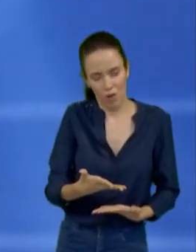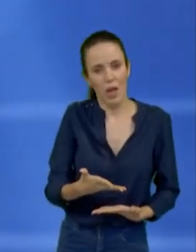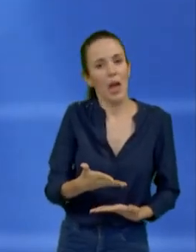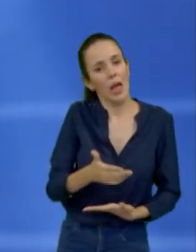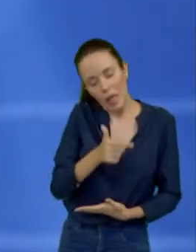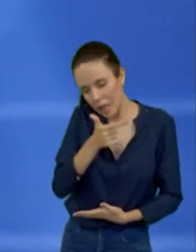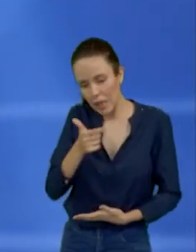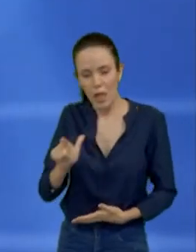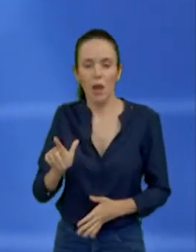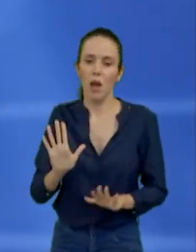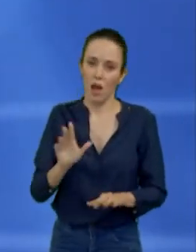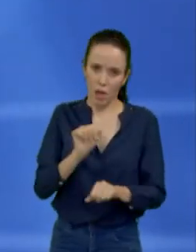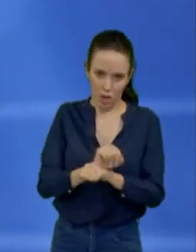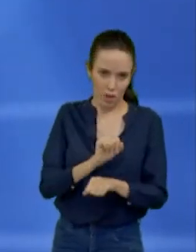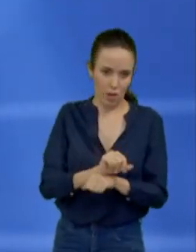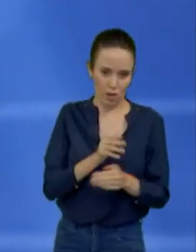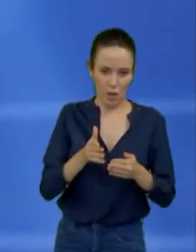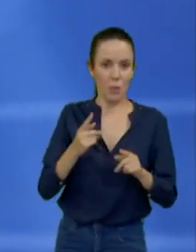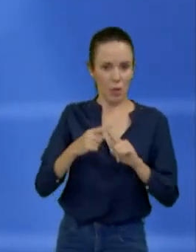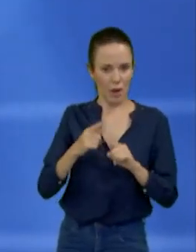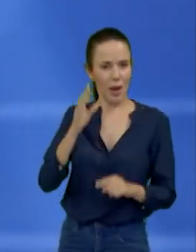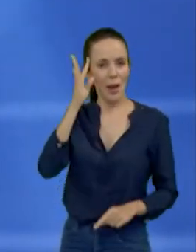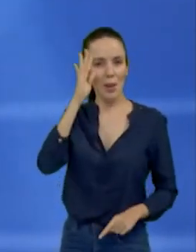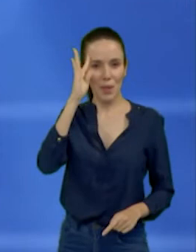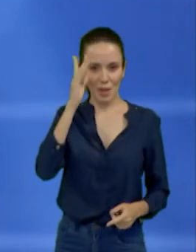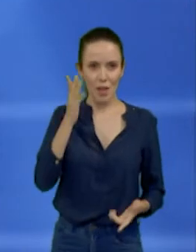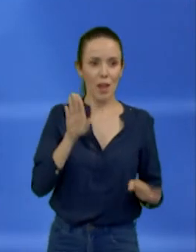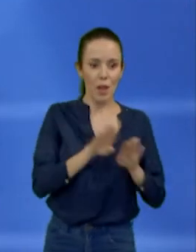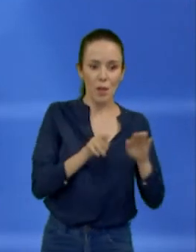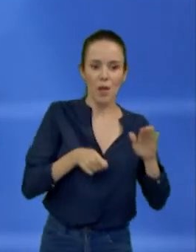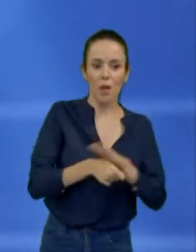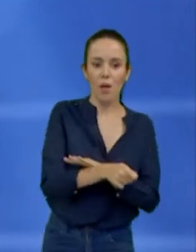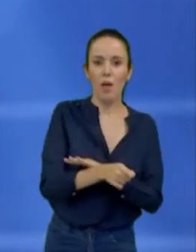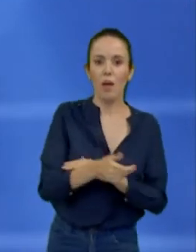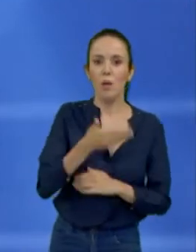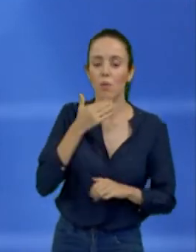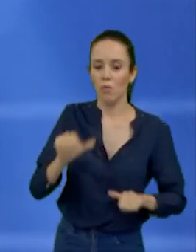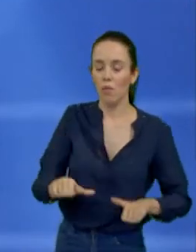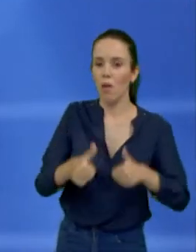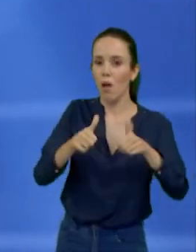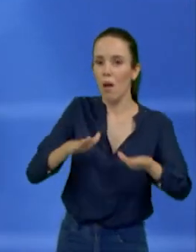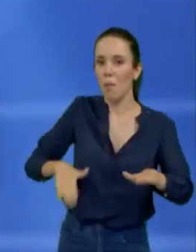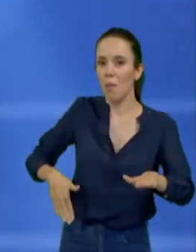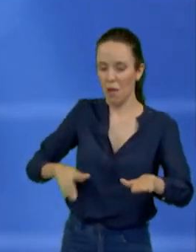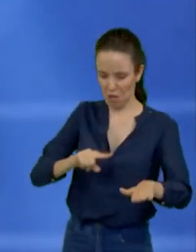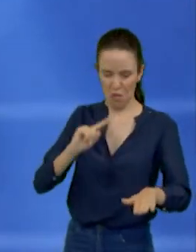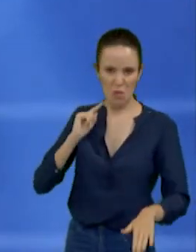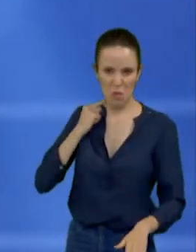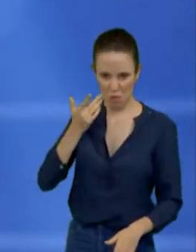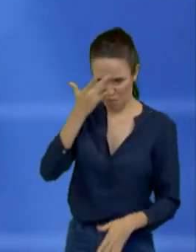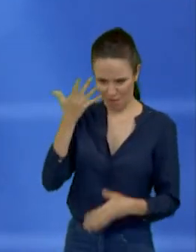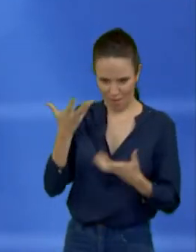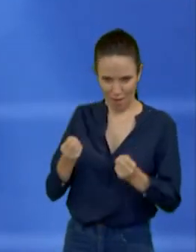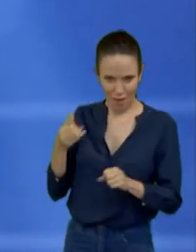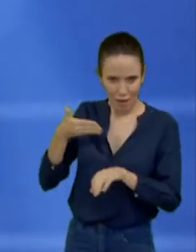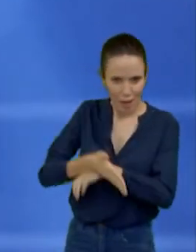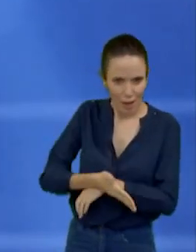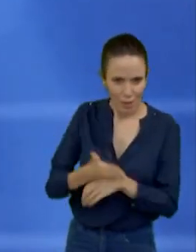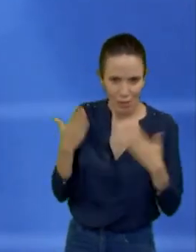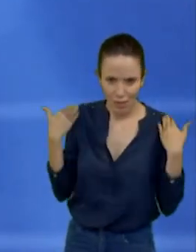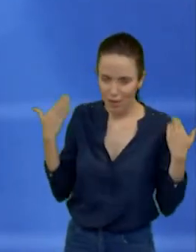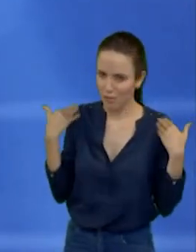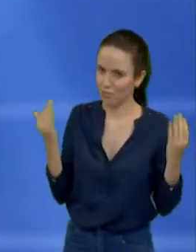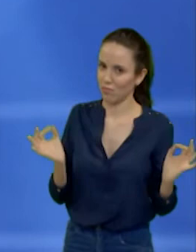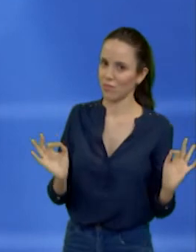turismo. A pessoa quer ir numa praia limpa, num bairro limpo. Nosso governo, a gente fez o saneamento na costa norte todinha,